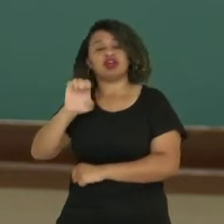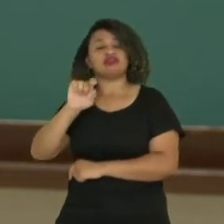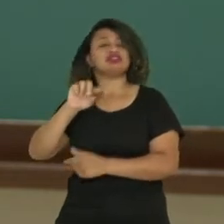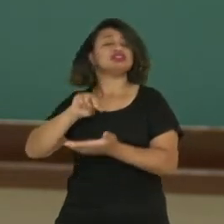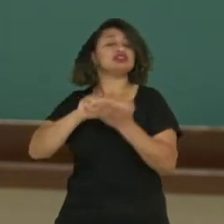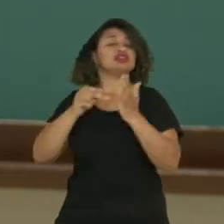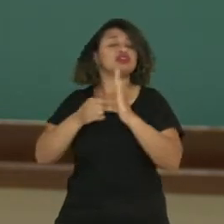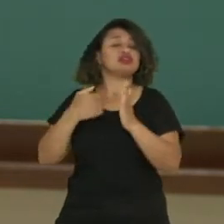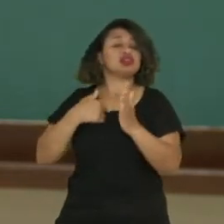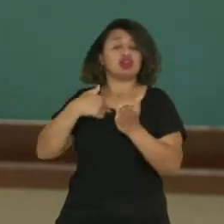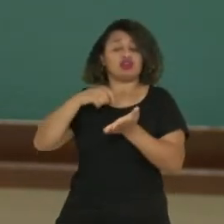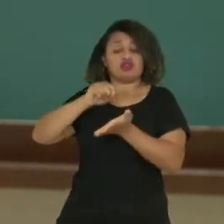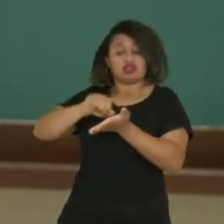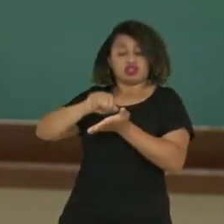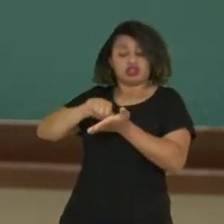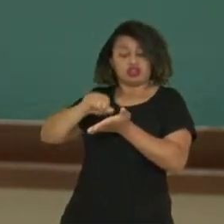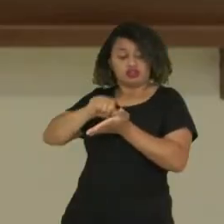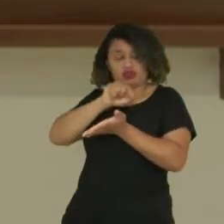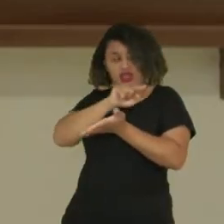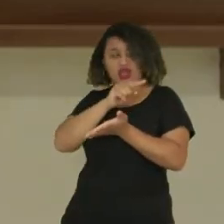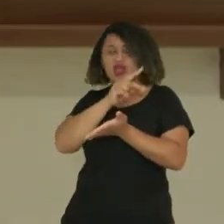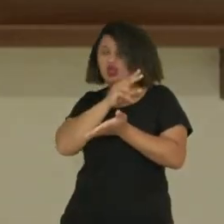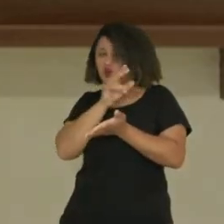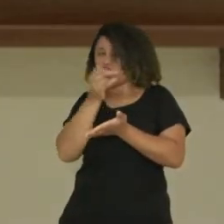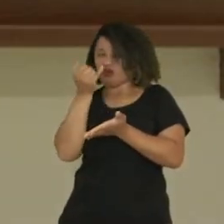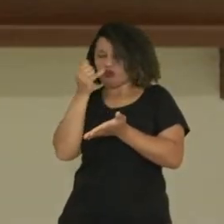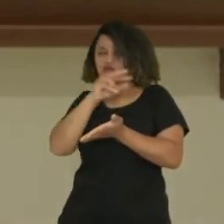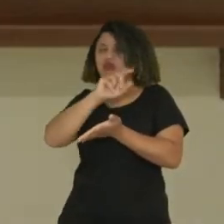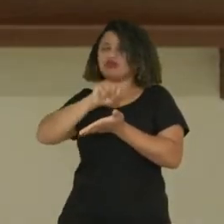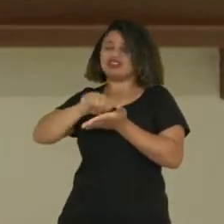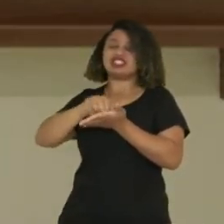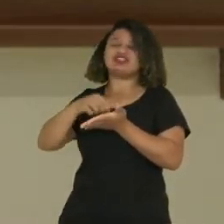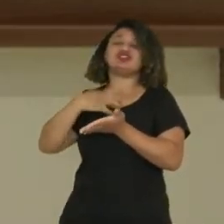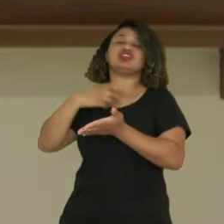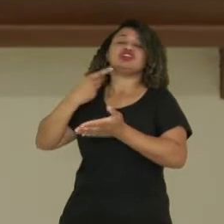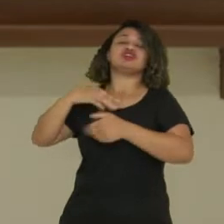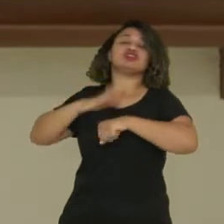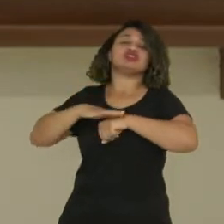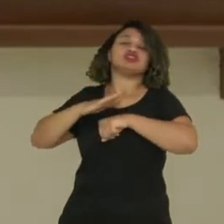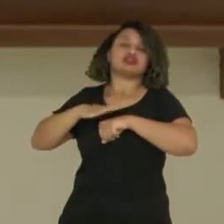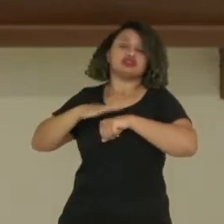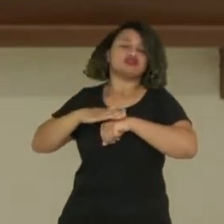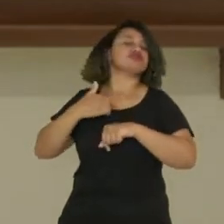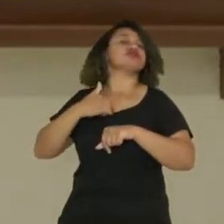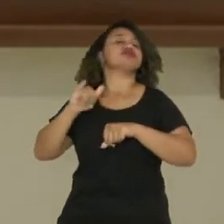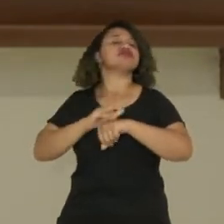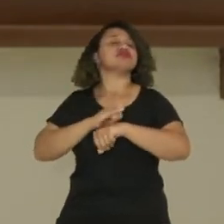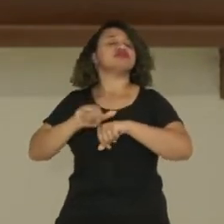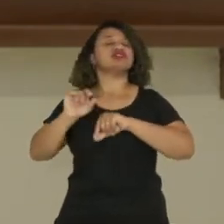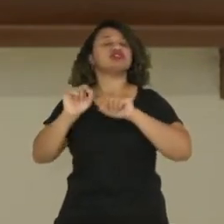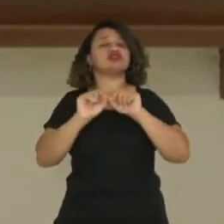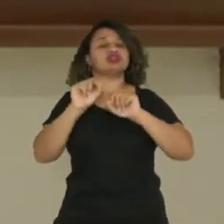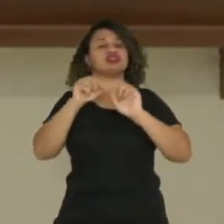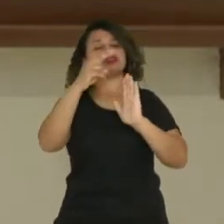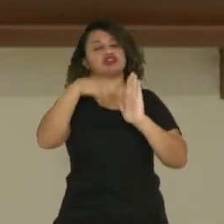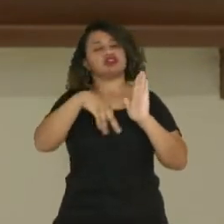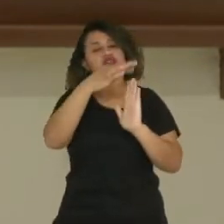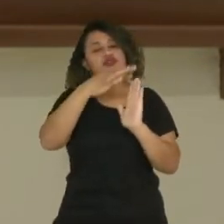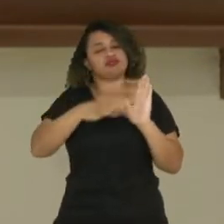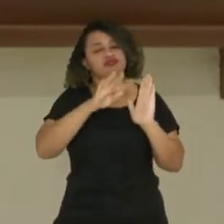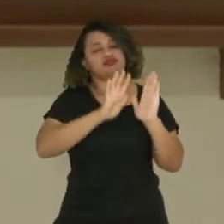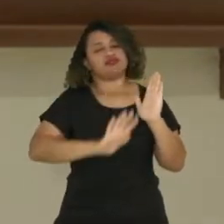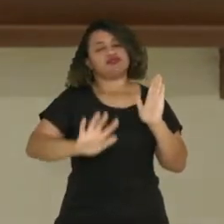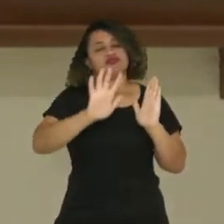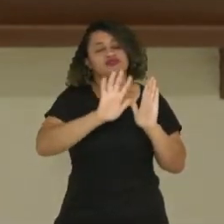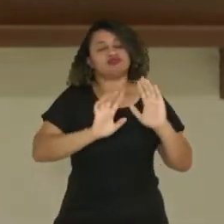coisa com as minhas próprias palavras. E na técnica de paráfrase, o que eu faço? Eu leio o texto como um todo,